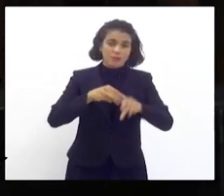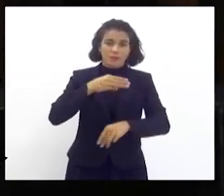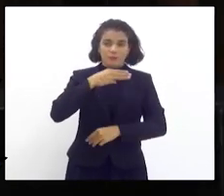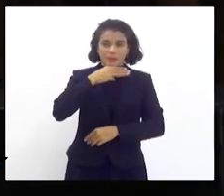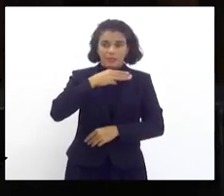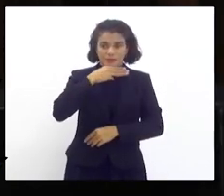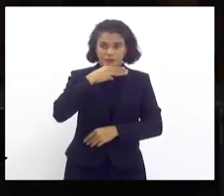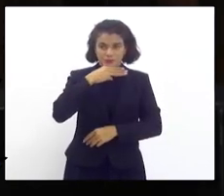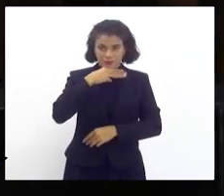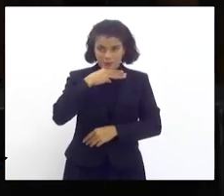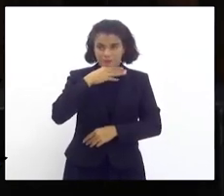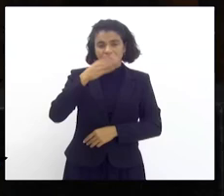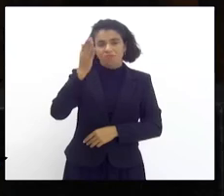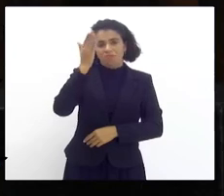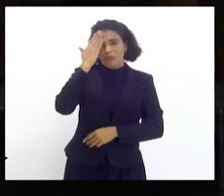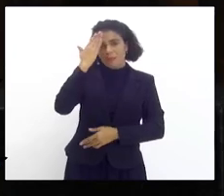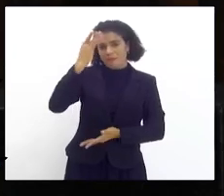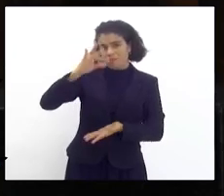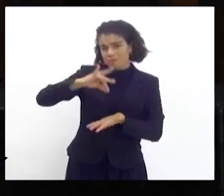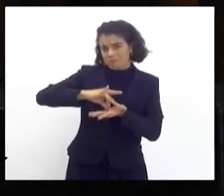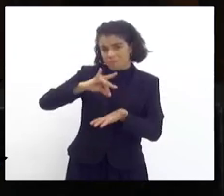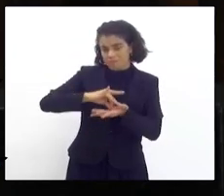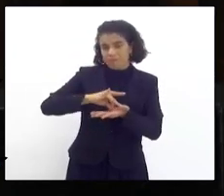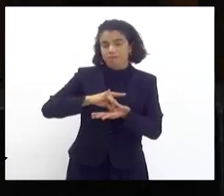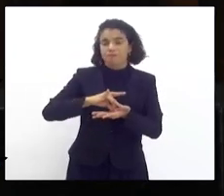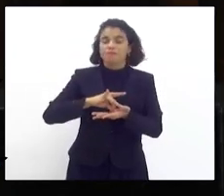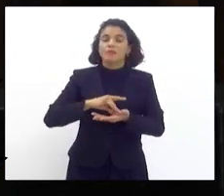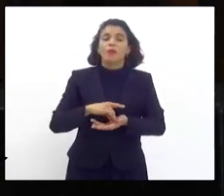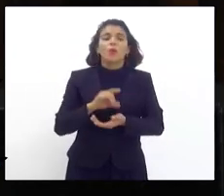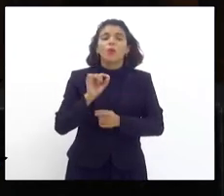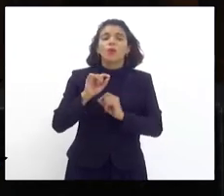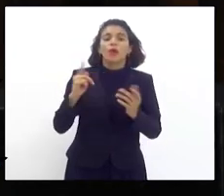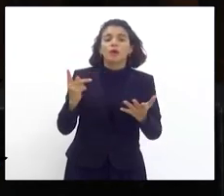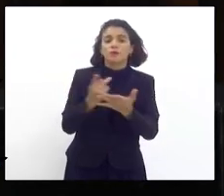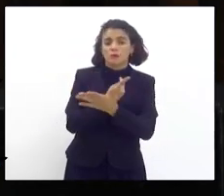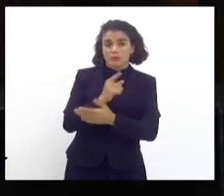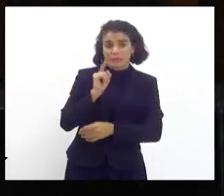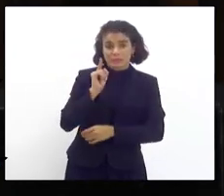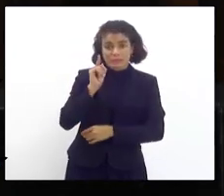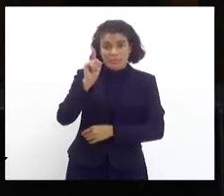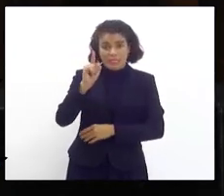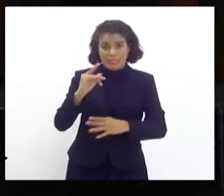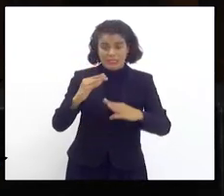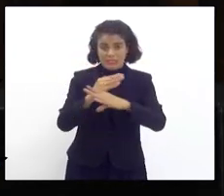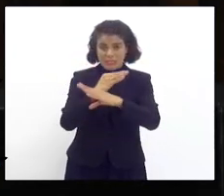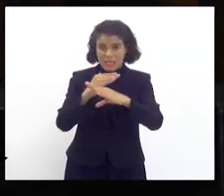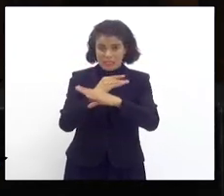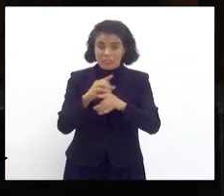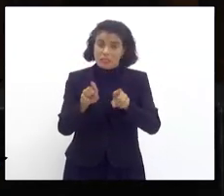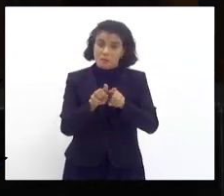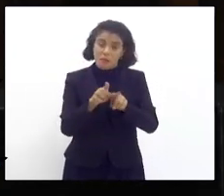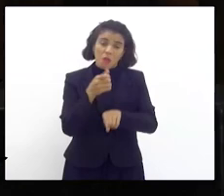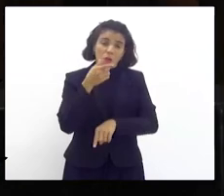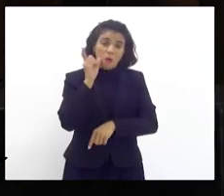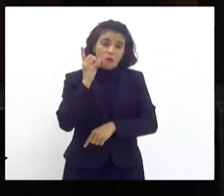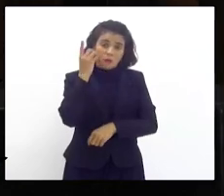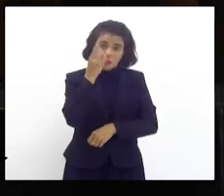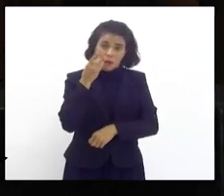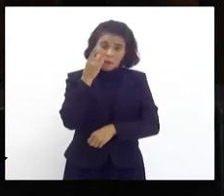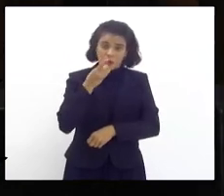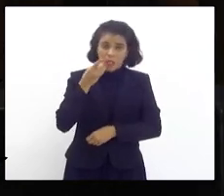poder saber, de fato, do Estado do Rio de Janeiro, dos ocorridos todos, sobre o que o deputado citou ontem,